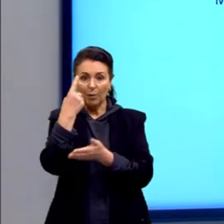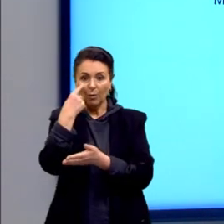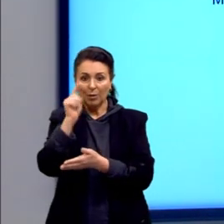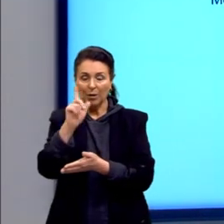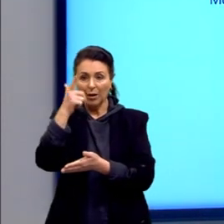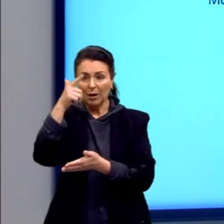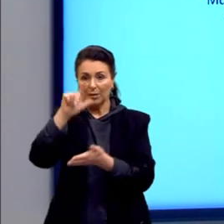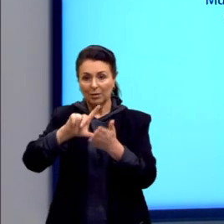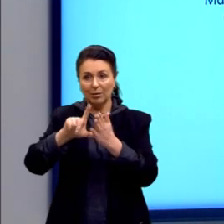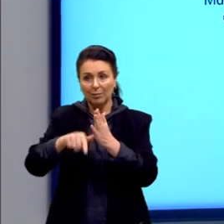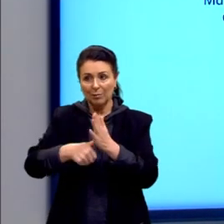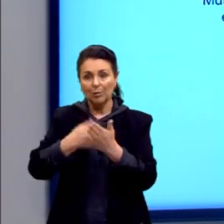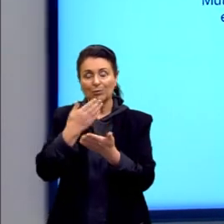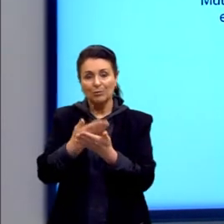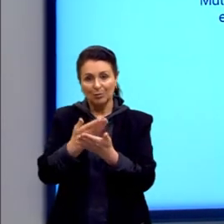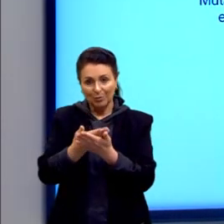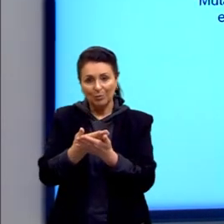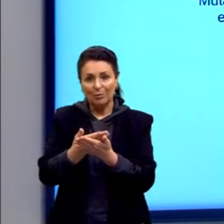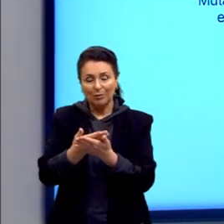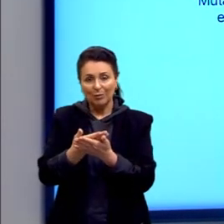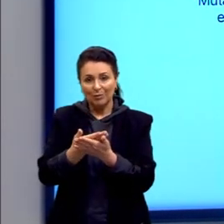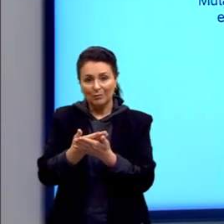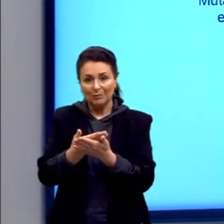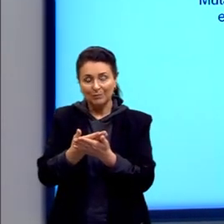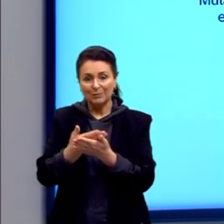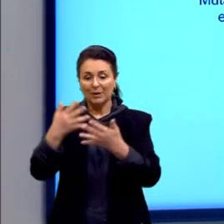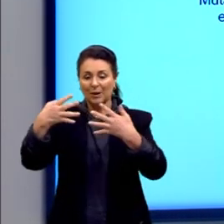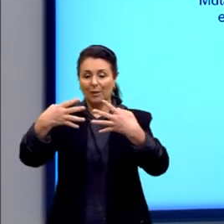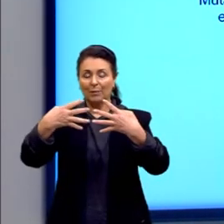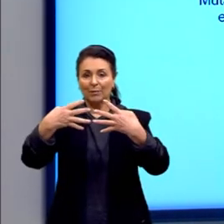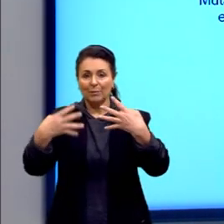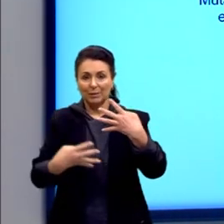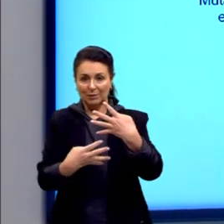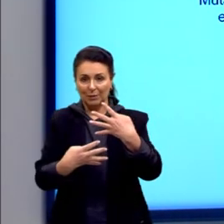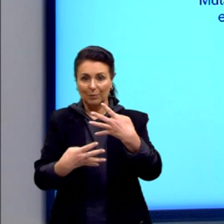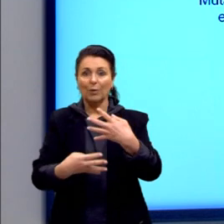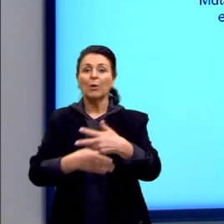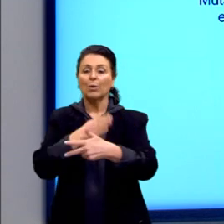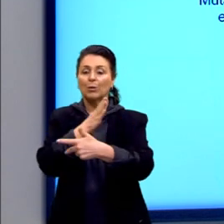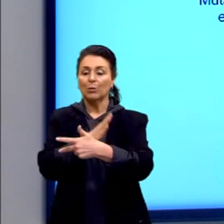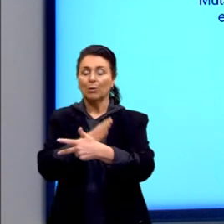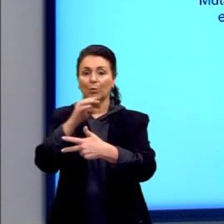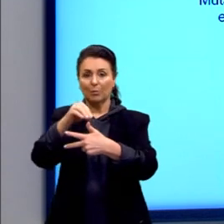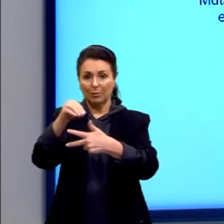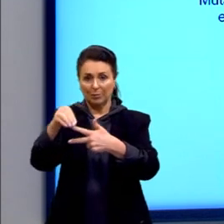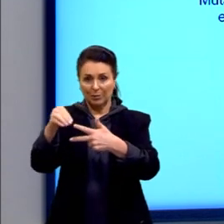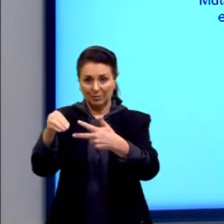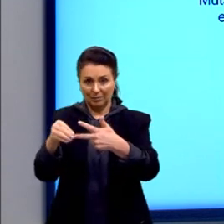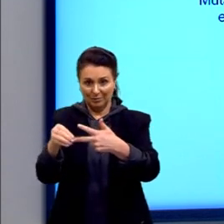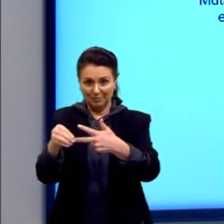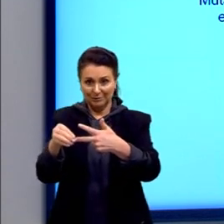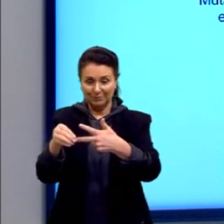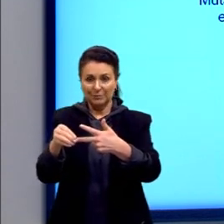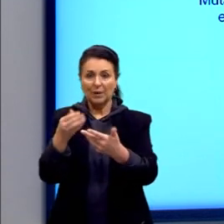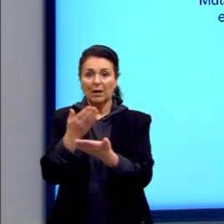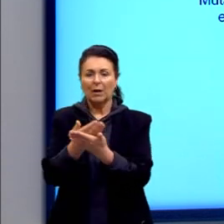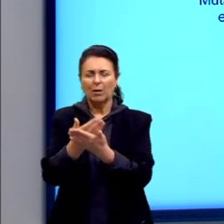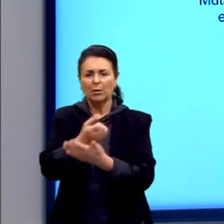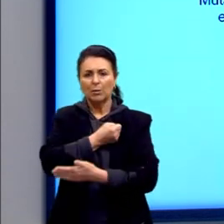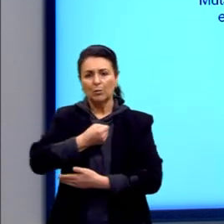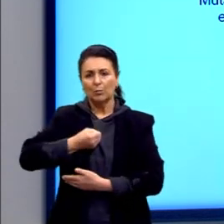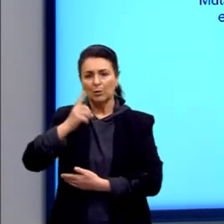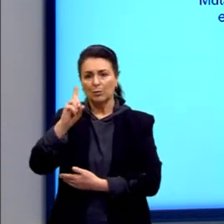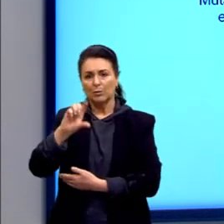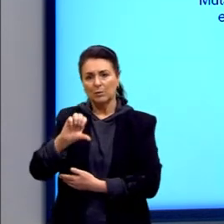Uma aula só sobre mutação genética, aqui do programa para a Enem também, na aula 19,